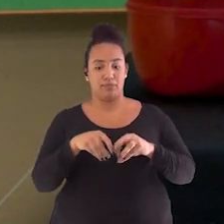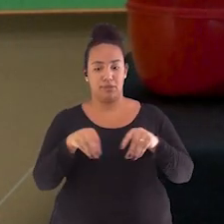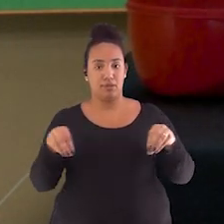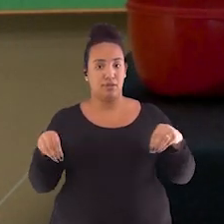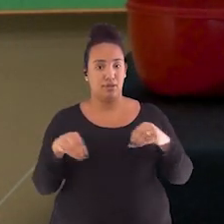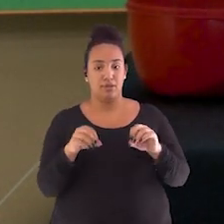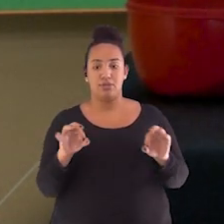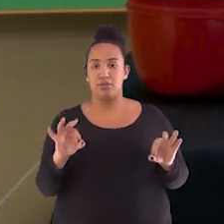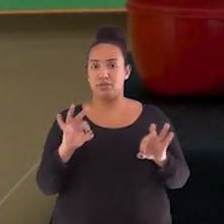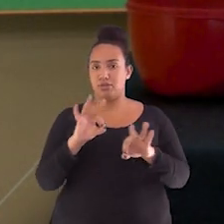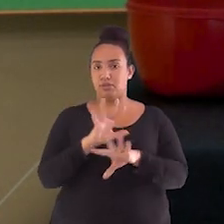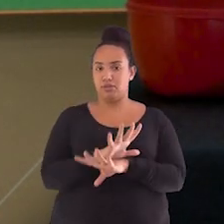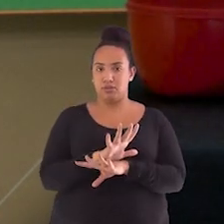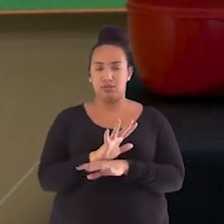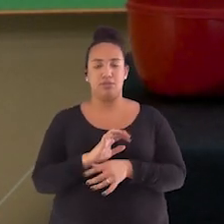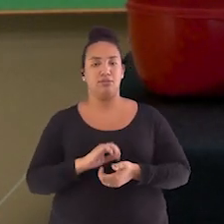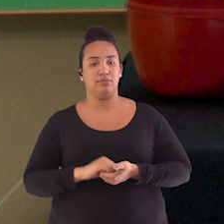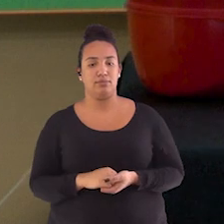deixa eu ajeitar um pouquinho,